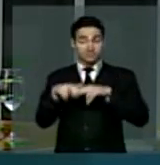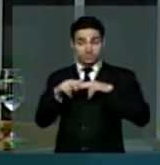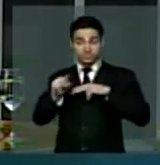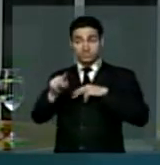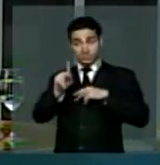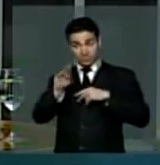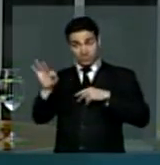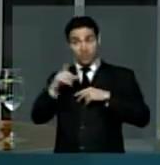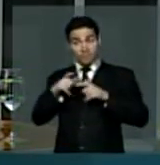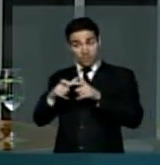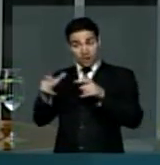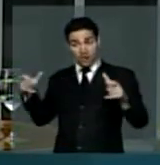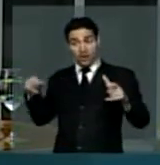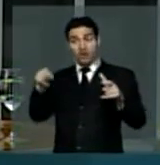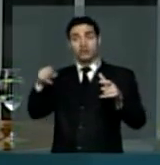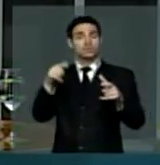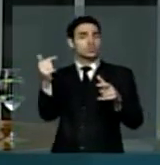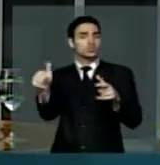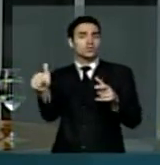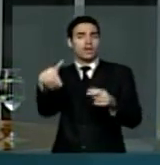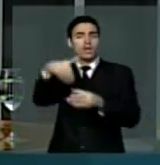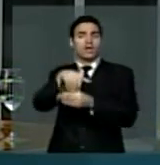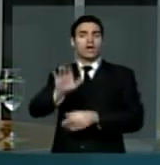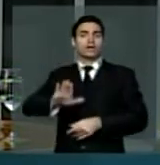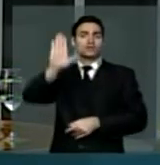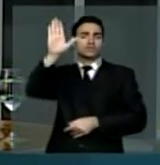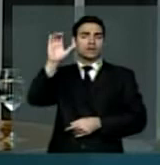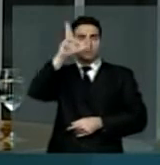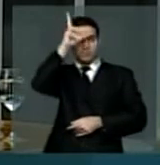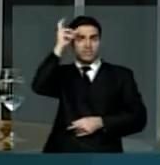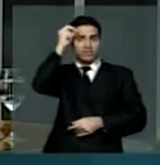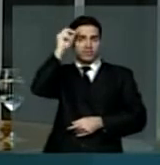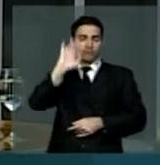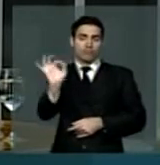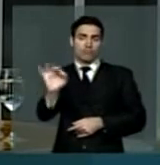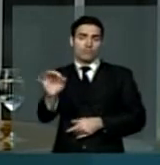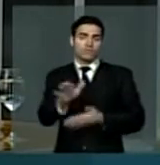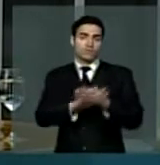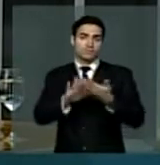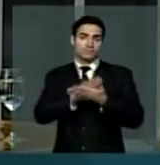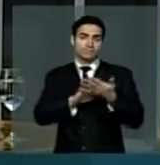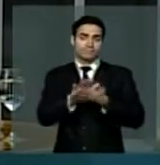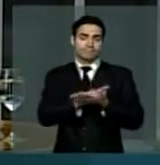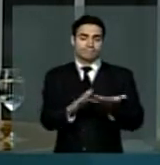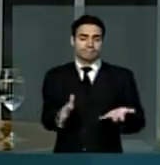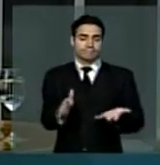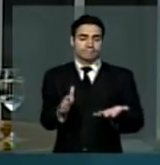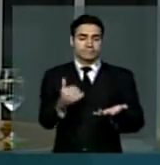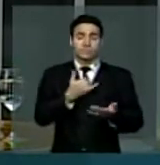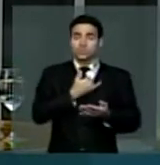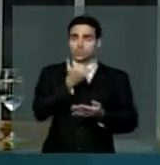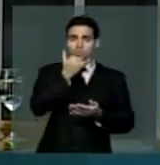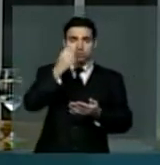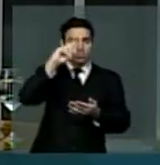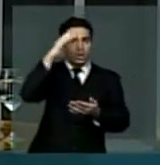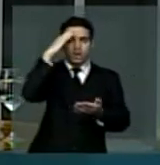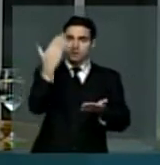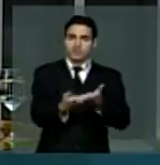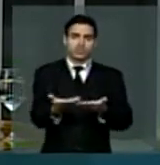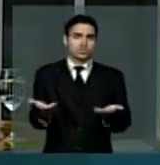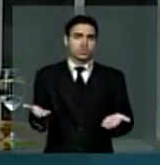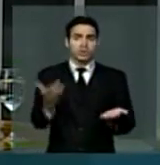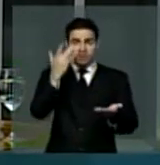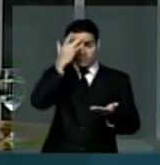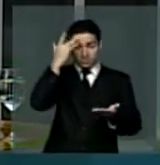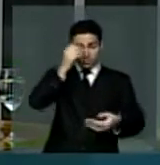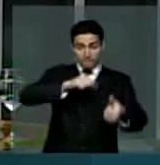municípios sem candidatura própria para prefeito. Não acredito, Sr. Presidente, nas pessoas